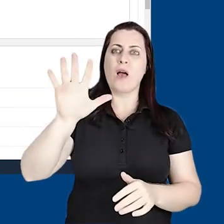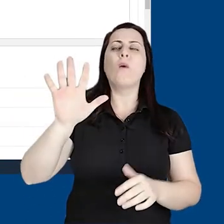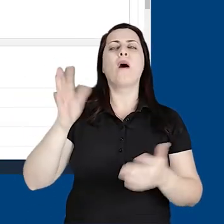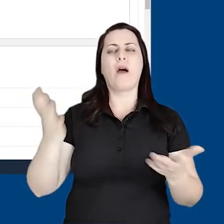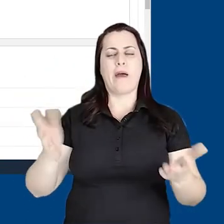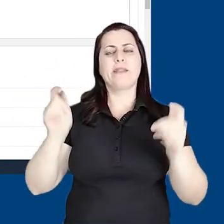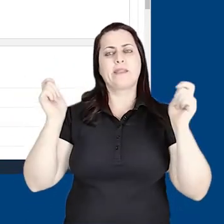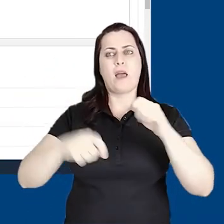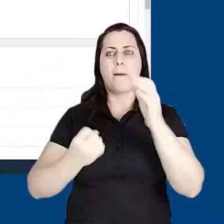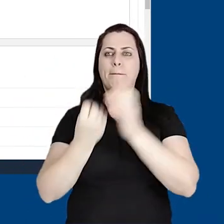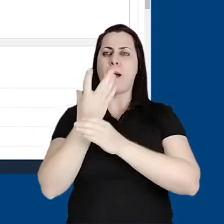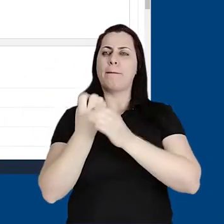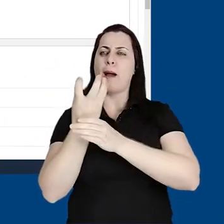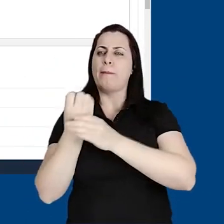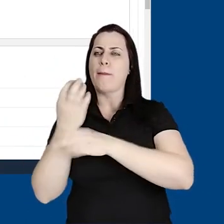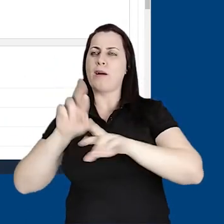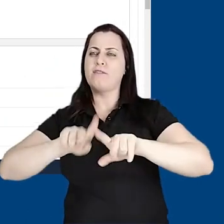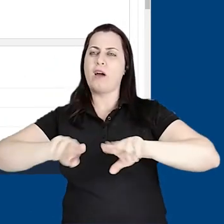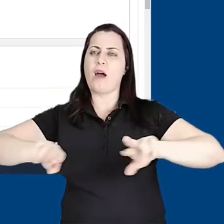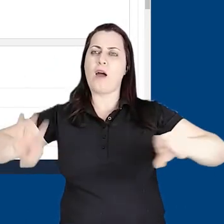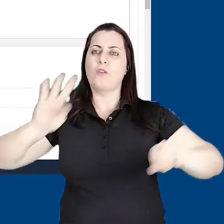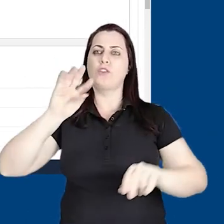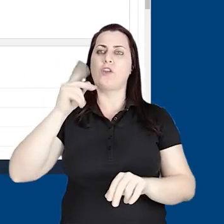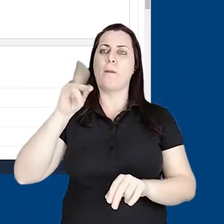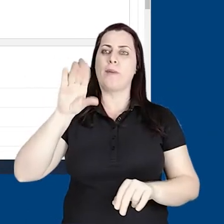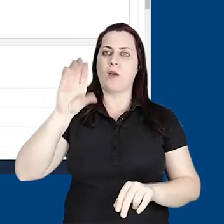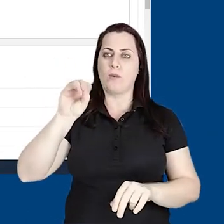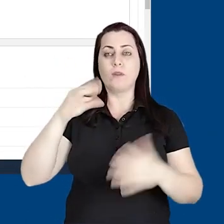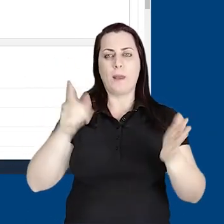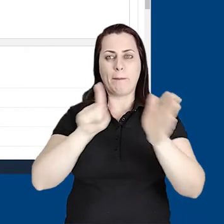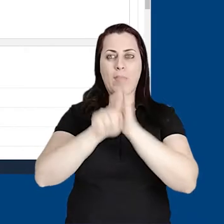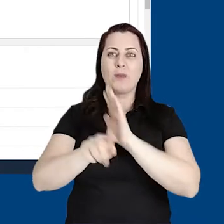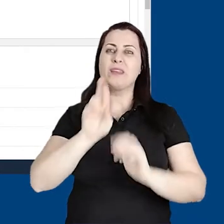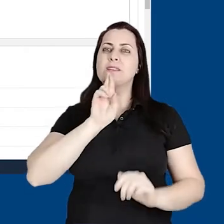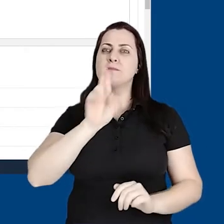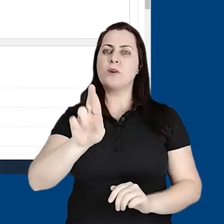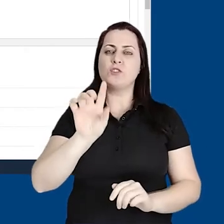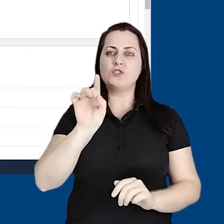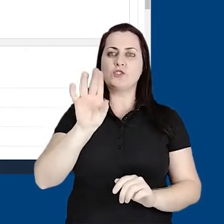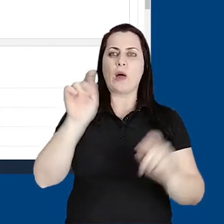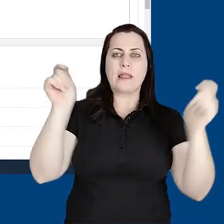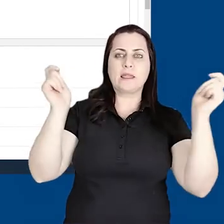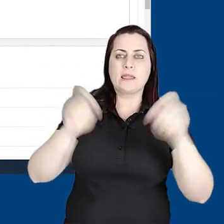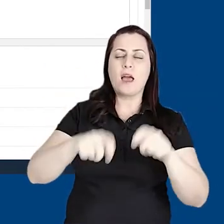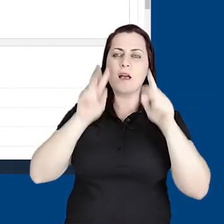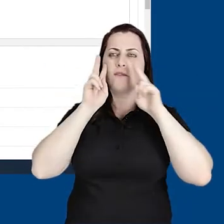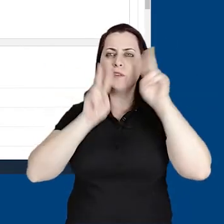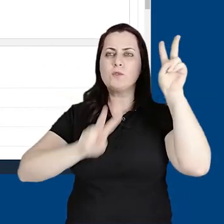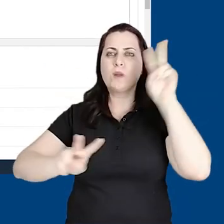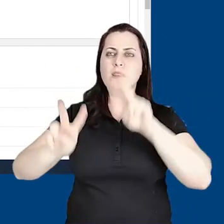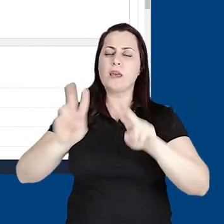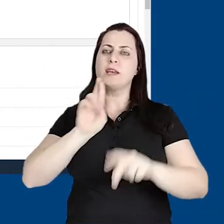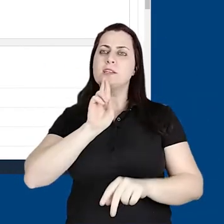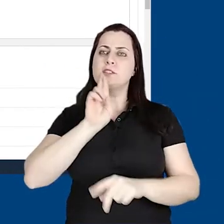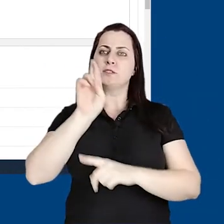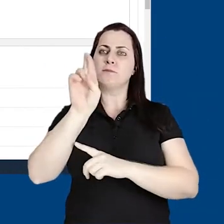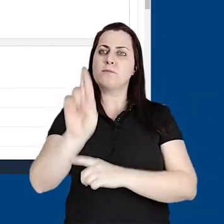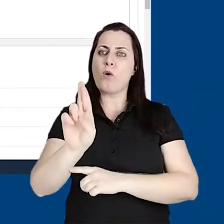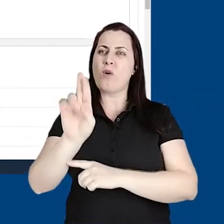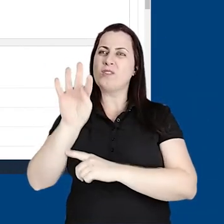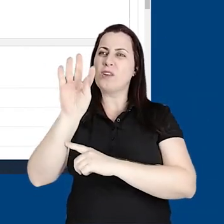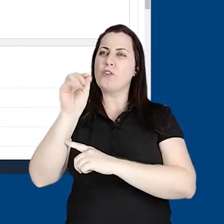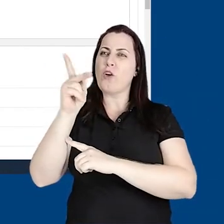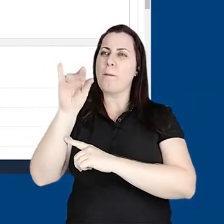crie múltiplos tópicos. Perguntas e respostas só vai permitir ao usuário visualizar as respostas a um